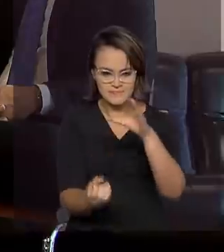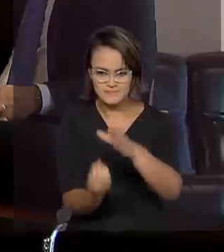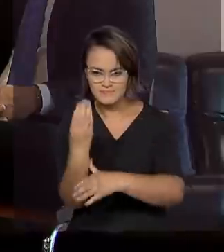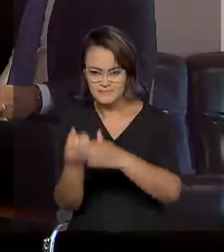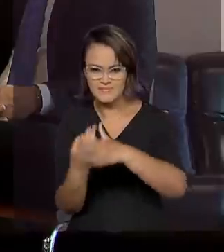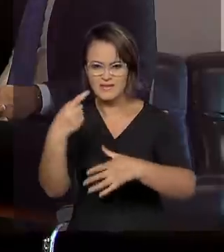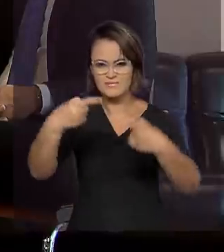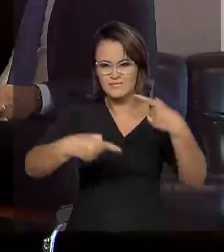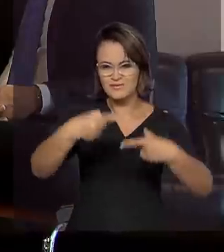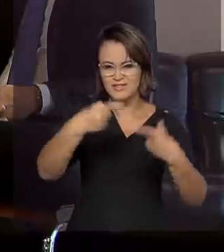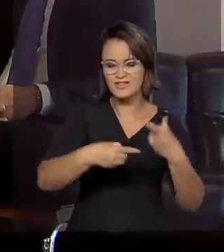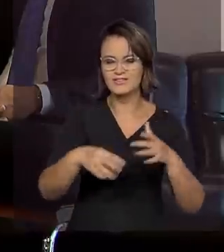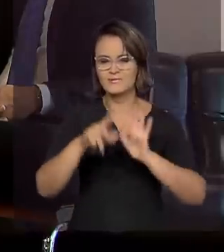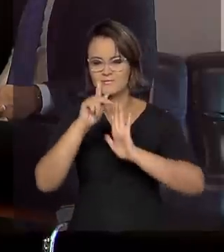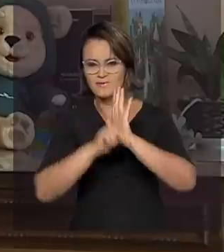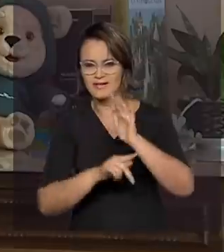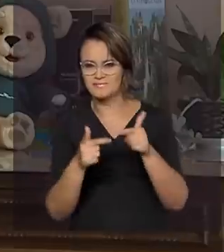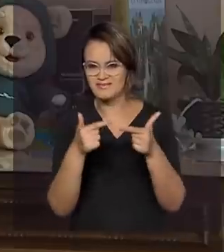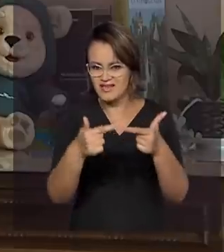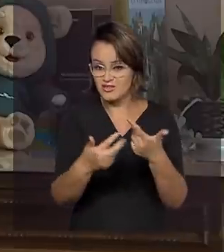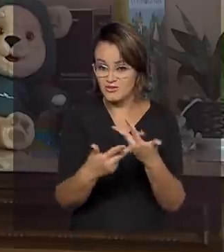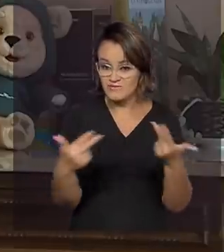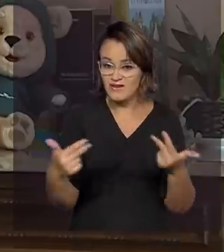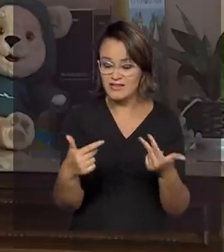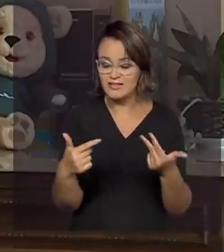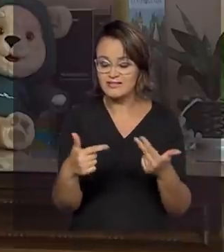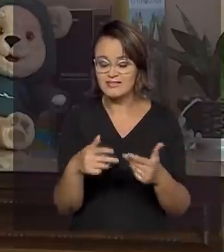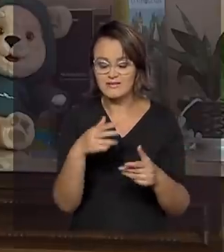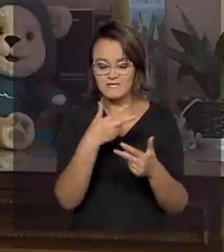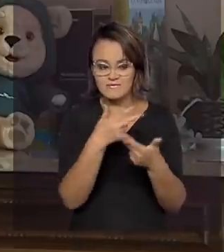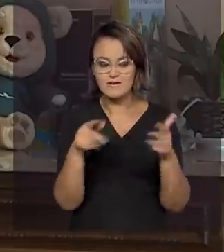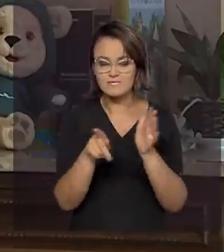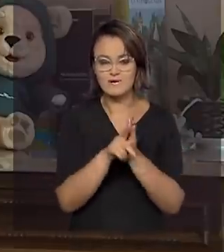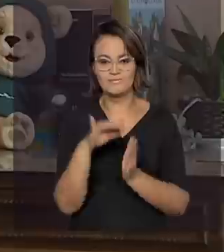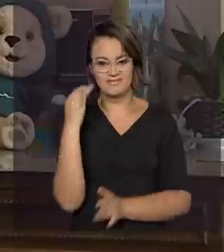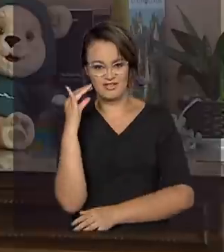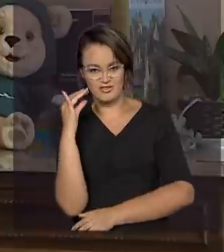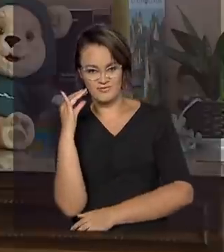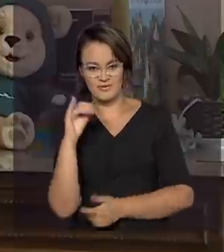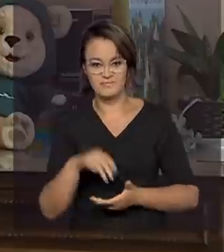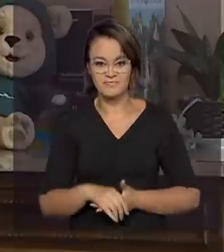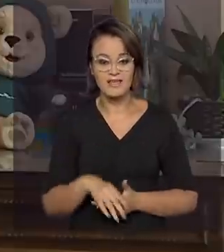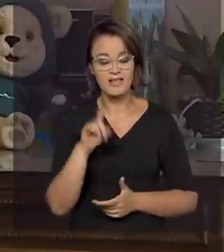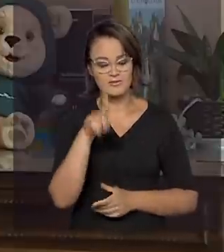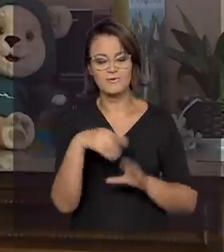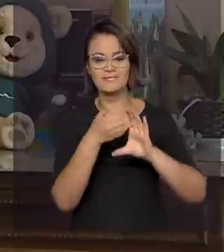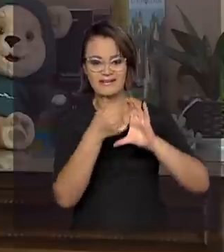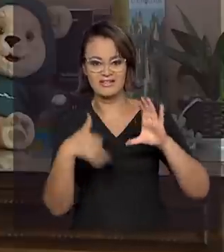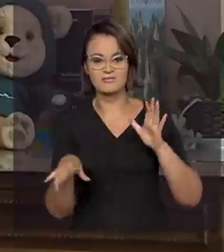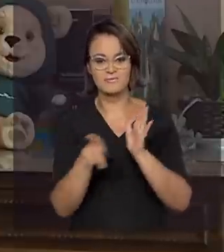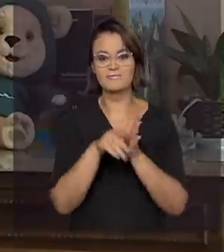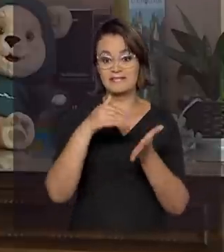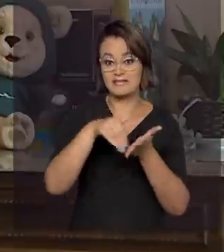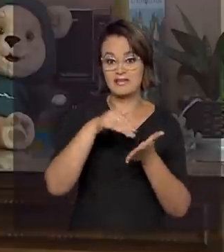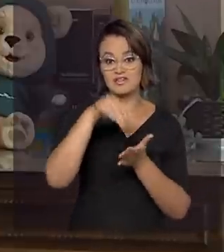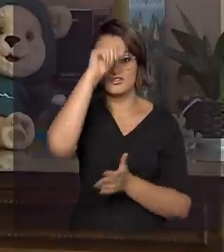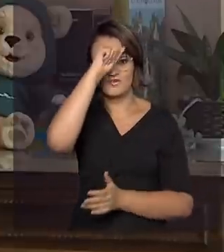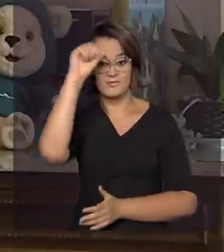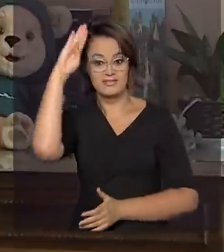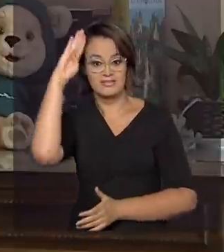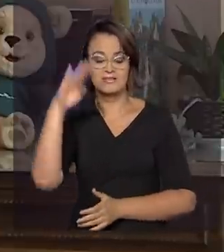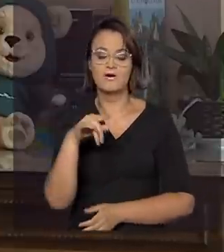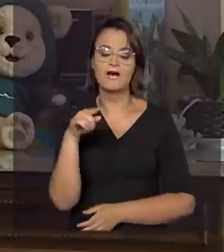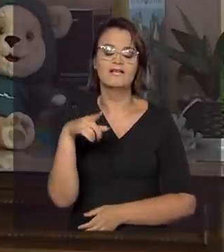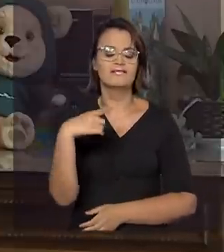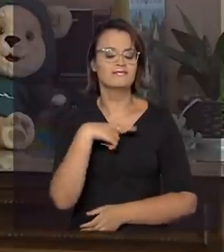políticas, programas e ações, as evidências científicas. Então, essa é uma característica da Secretaria de Alfabetização. Temos